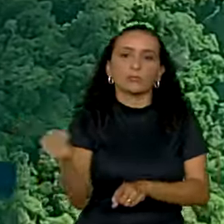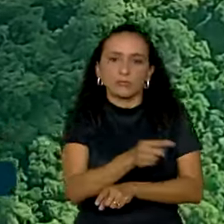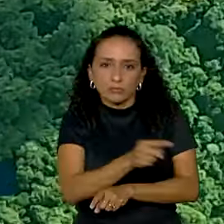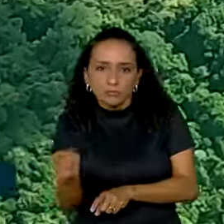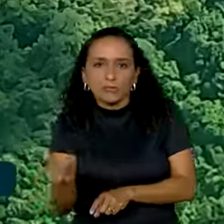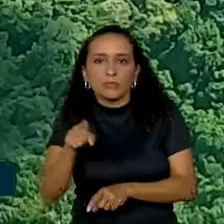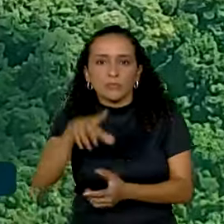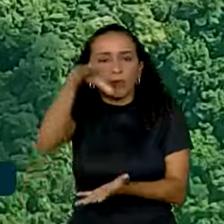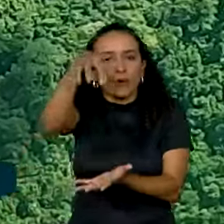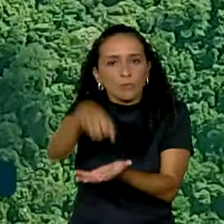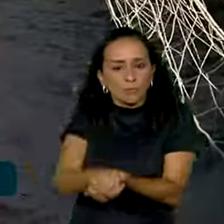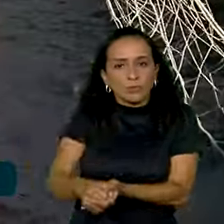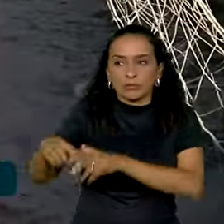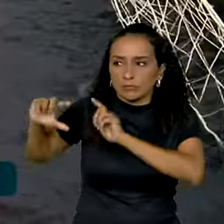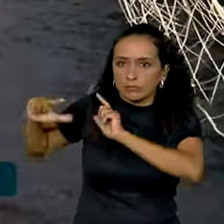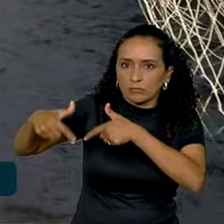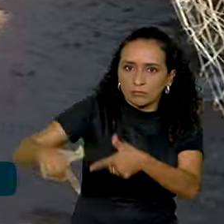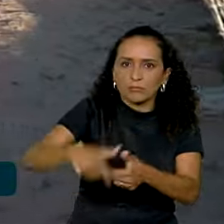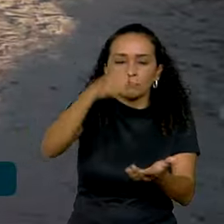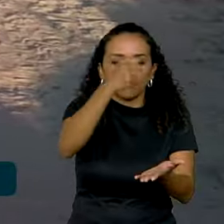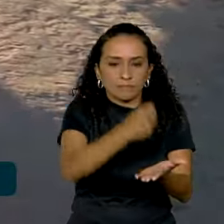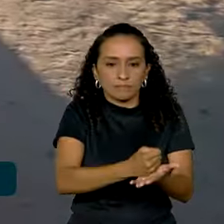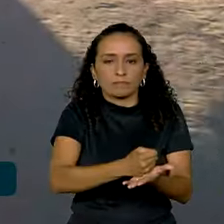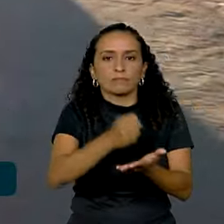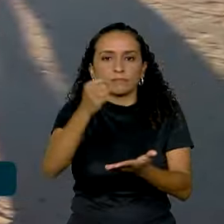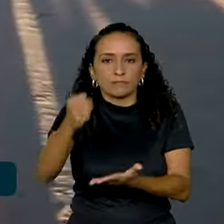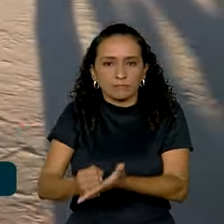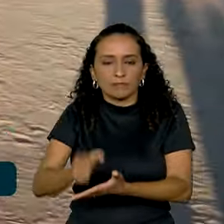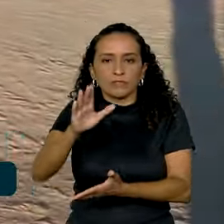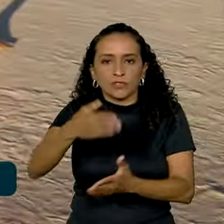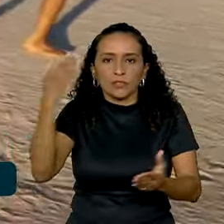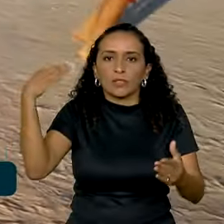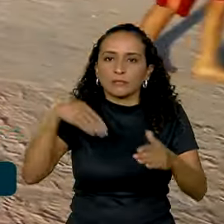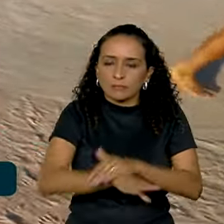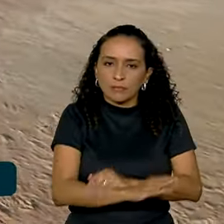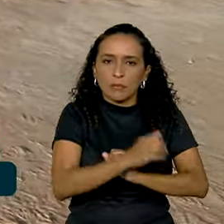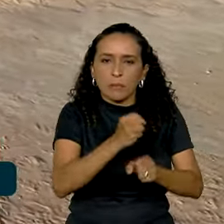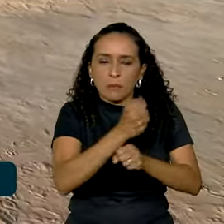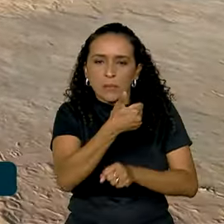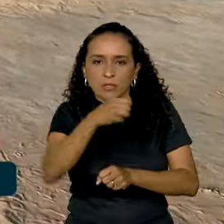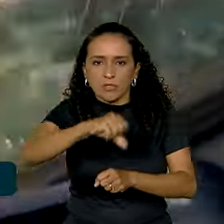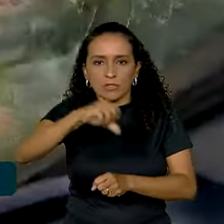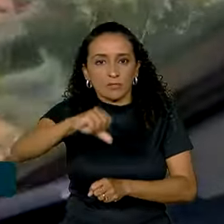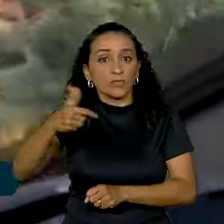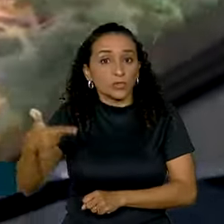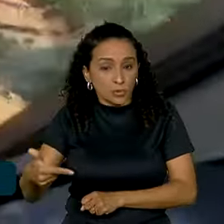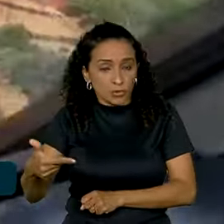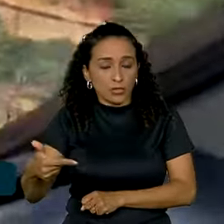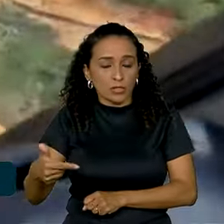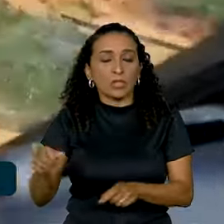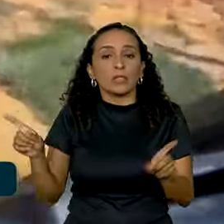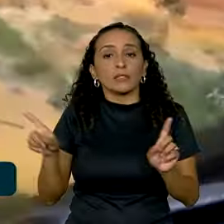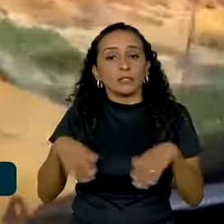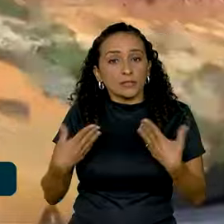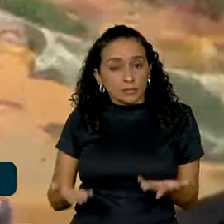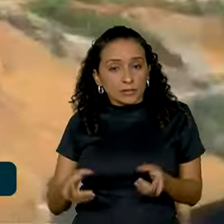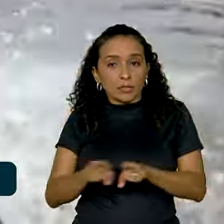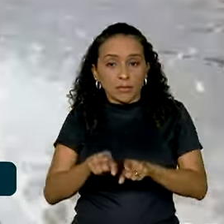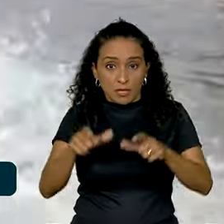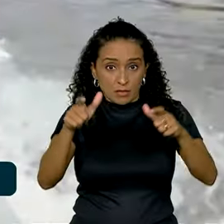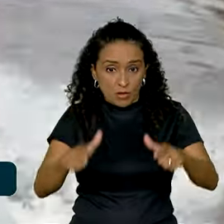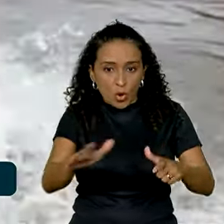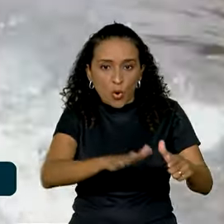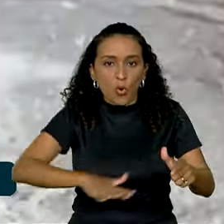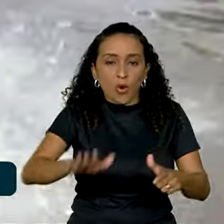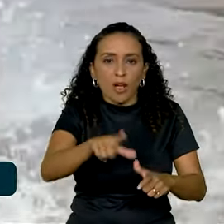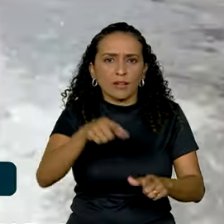ocupação tradicional demarcada e homologada em 1992. Ainda assim, o território